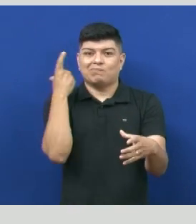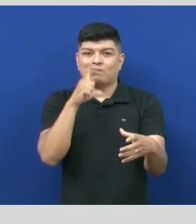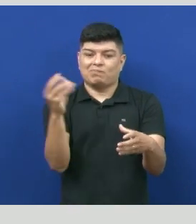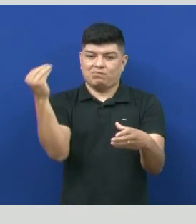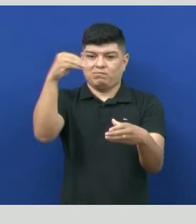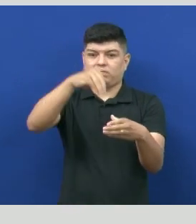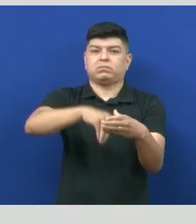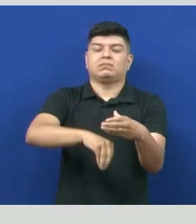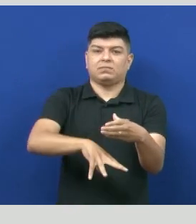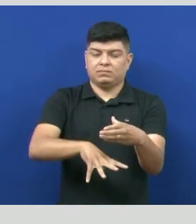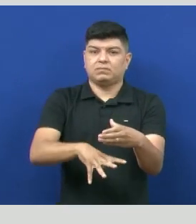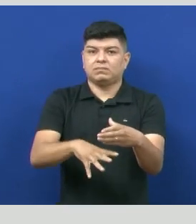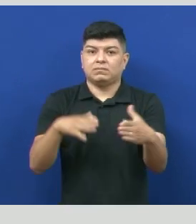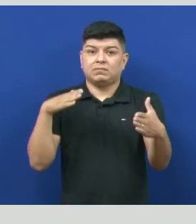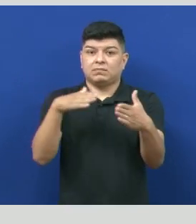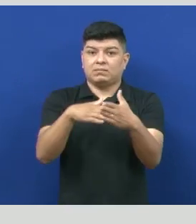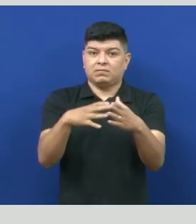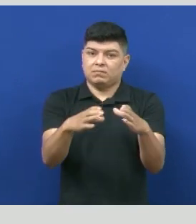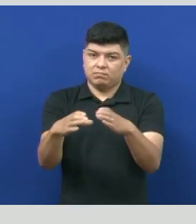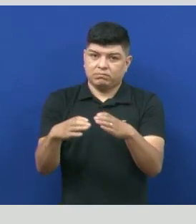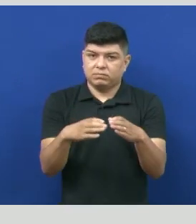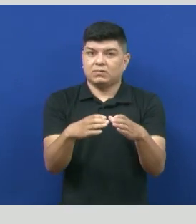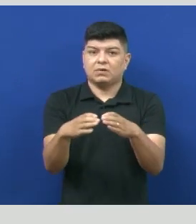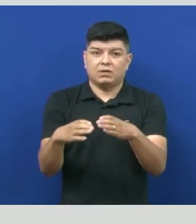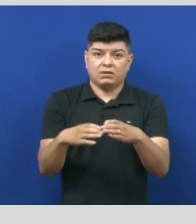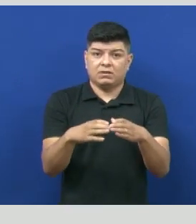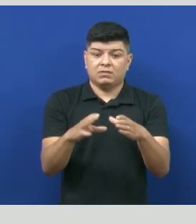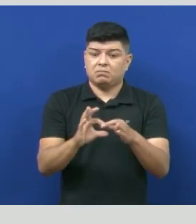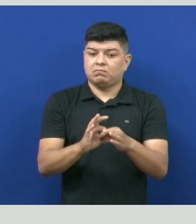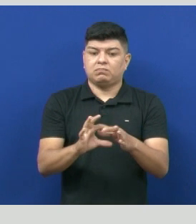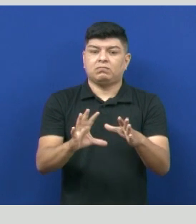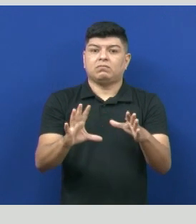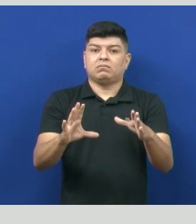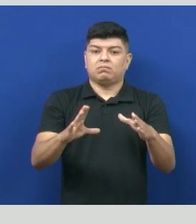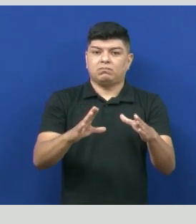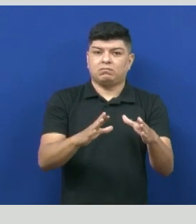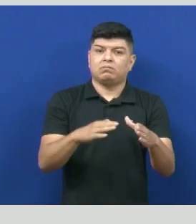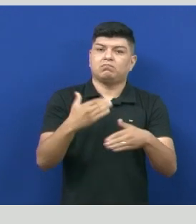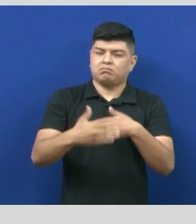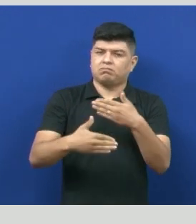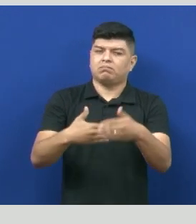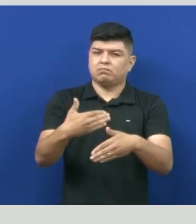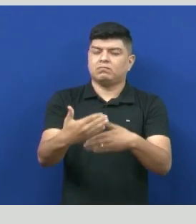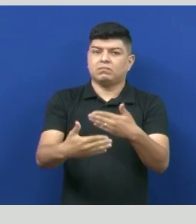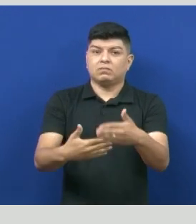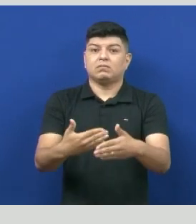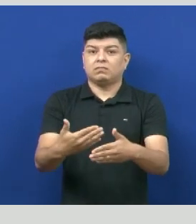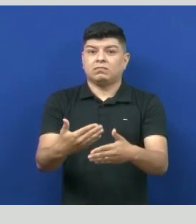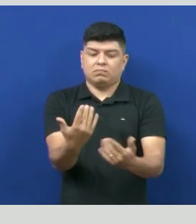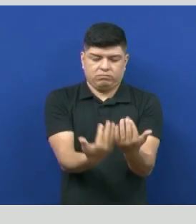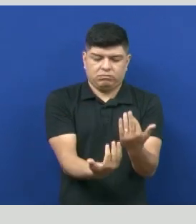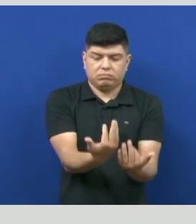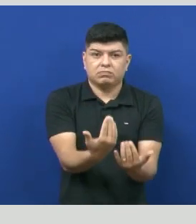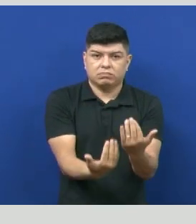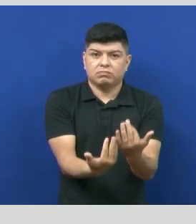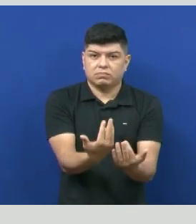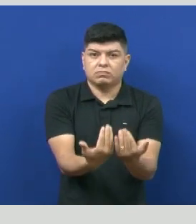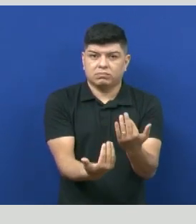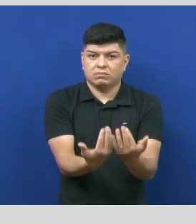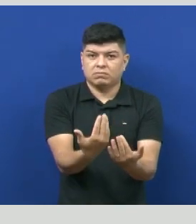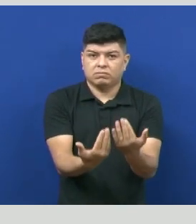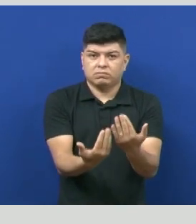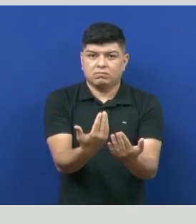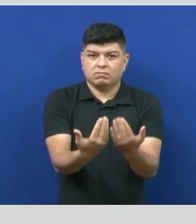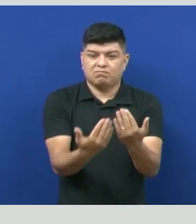chegar até o caldo nutritivo. E deixou, né? Passou o tempo e ele ferveu ali esse caldo nutritivo,